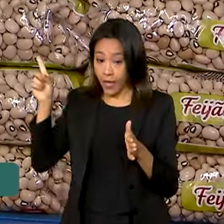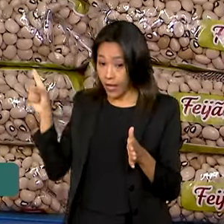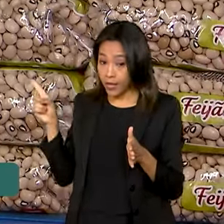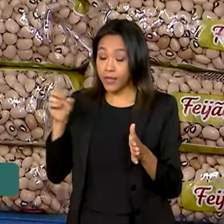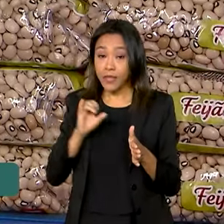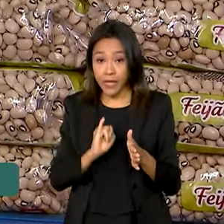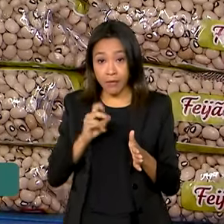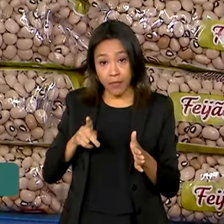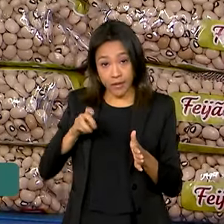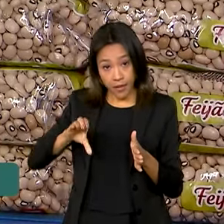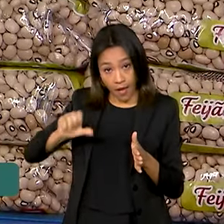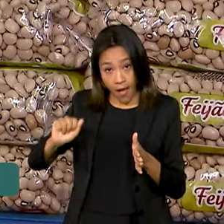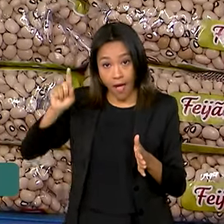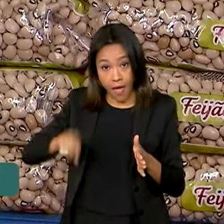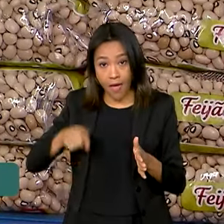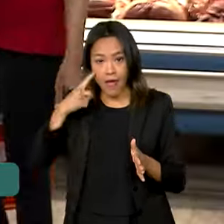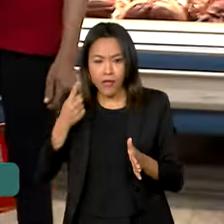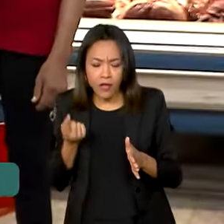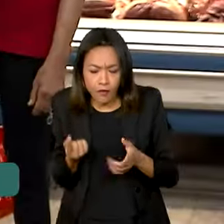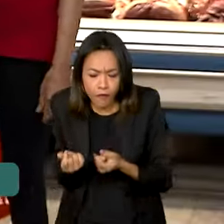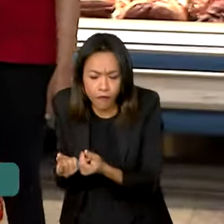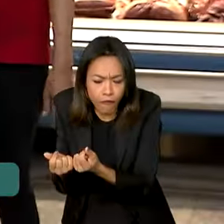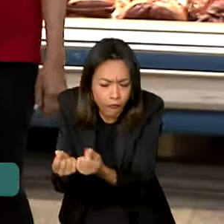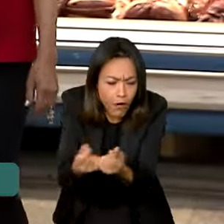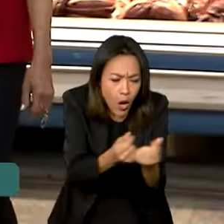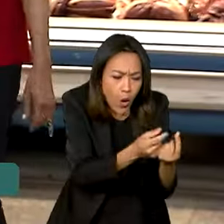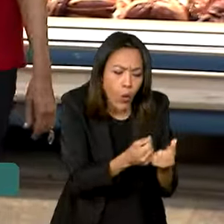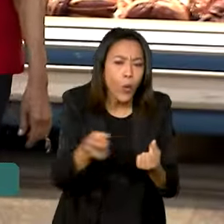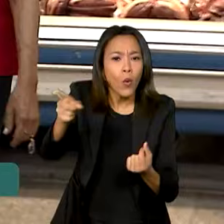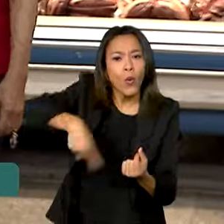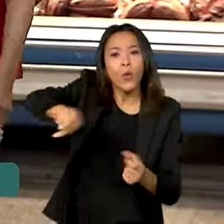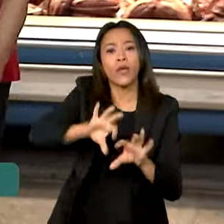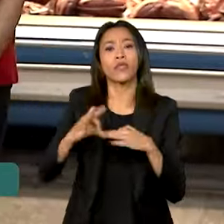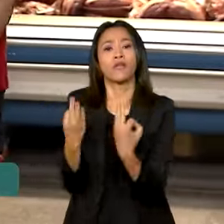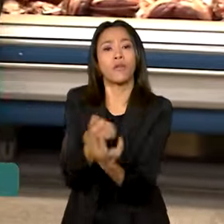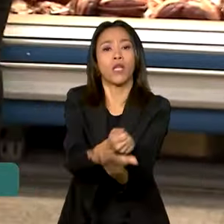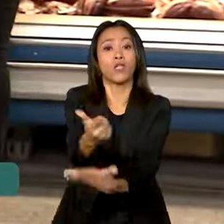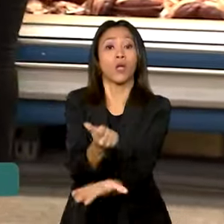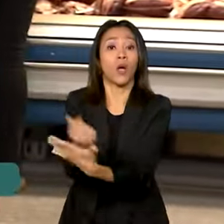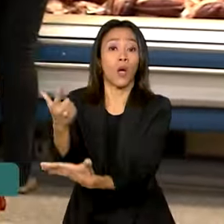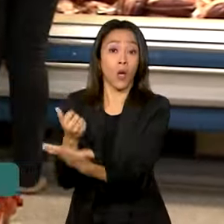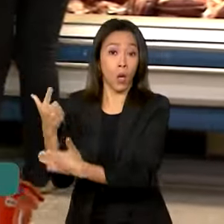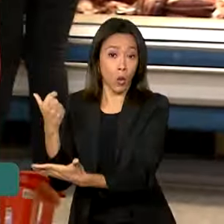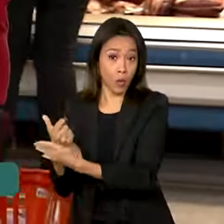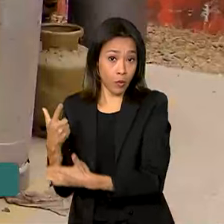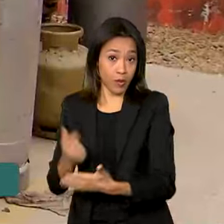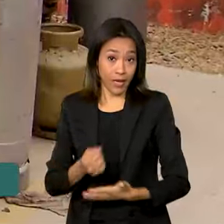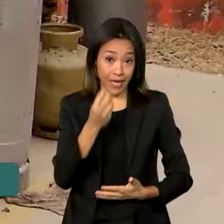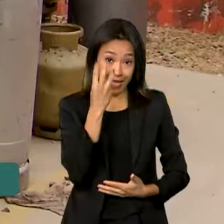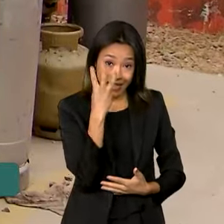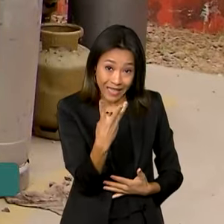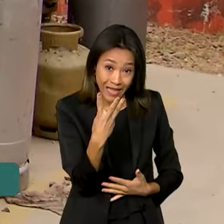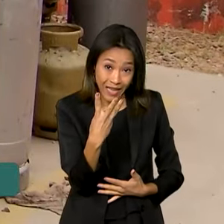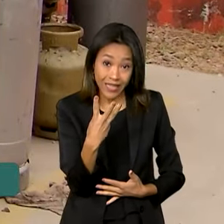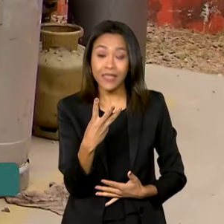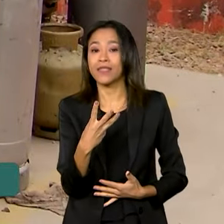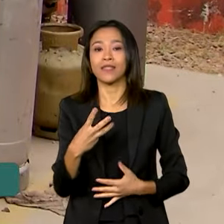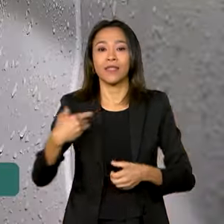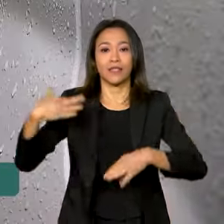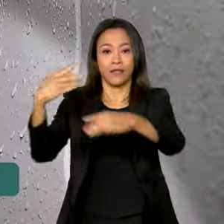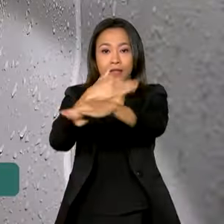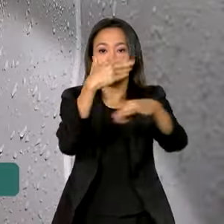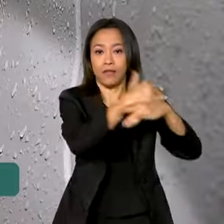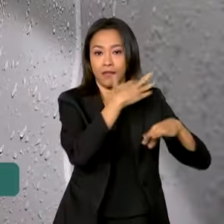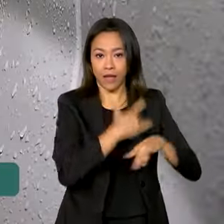leva em conta os preços de bens e serviços consumidos pelas famílias brasileiras em 13 regiões metropolitanas